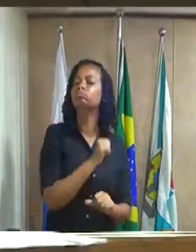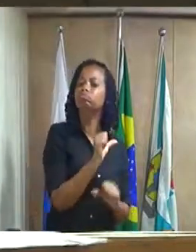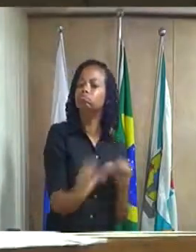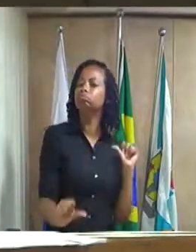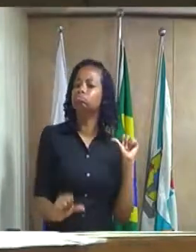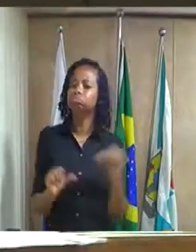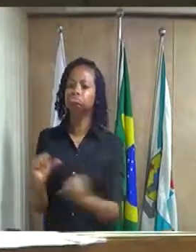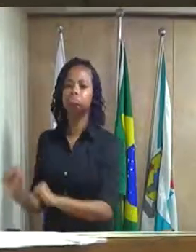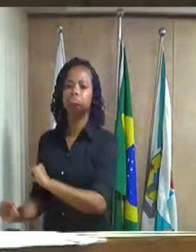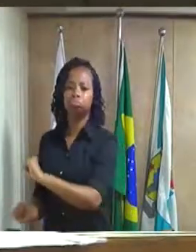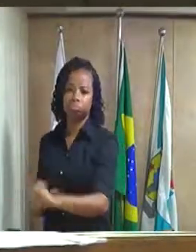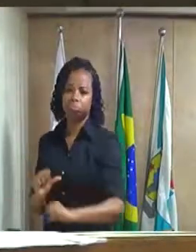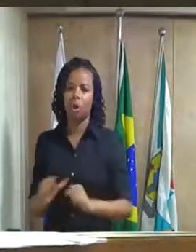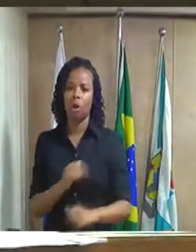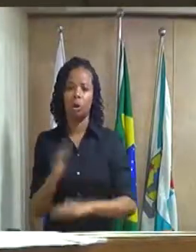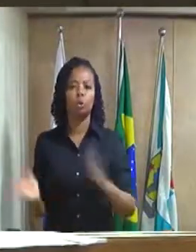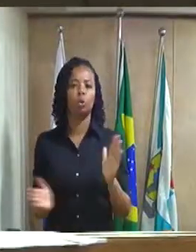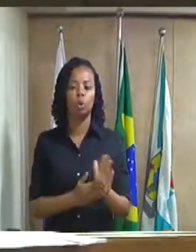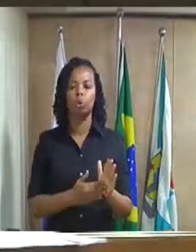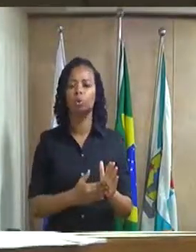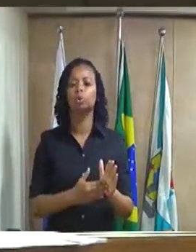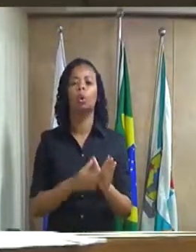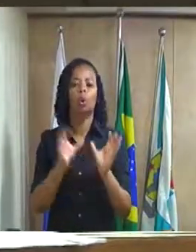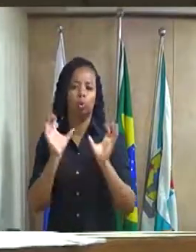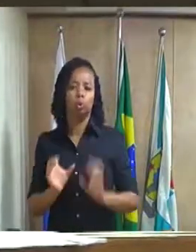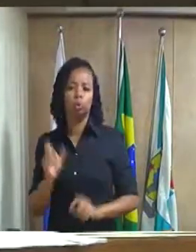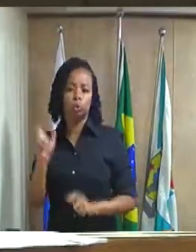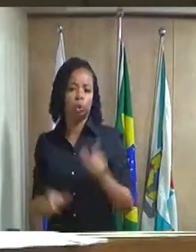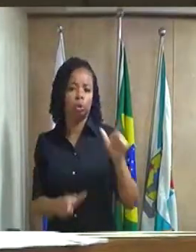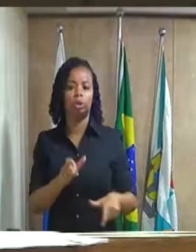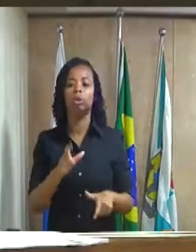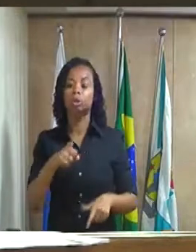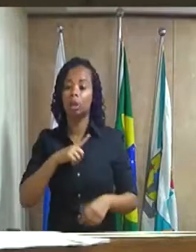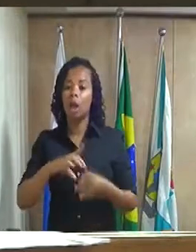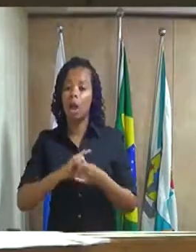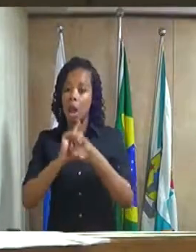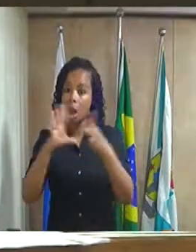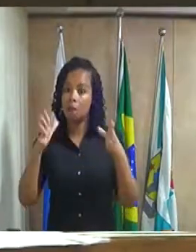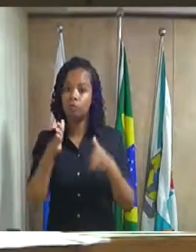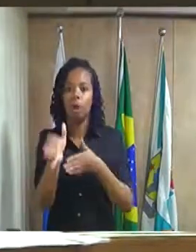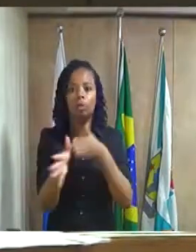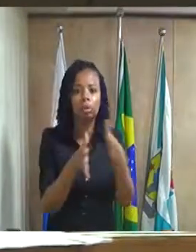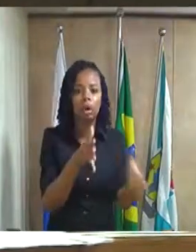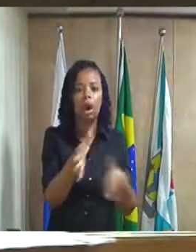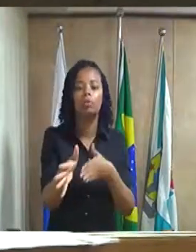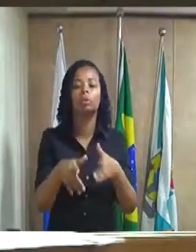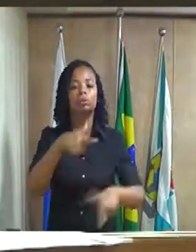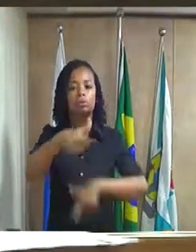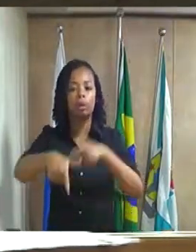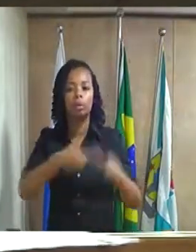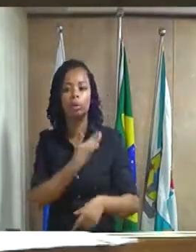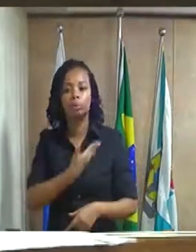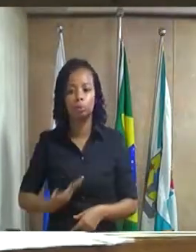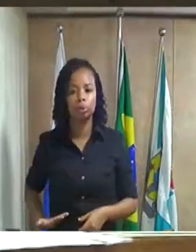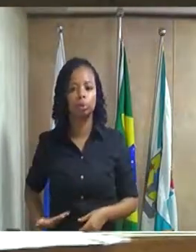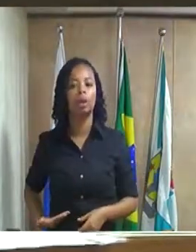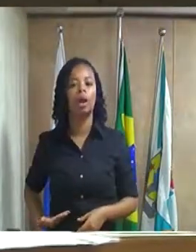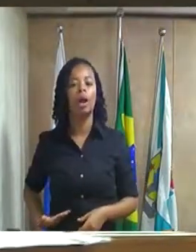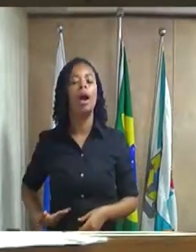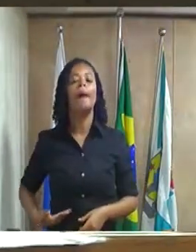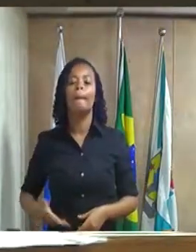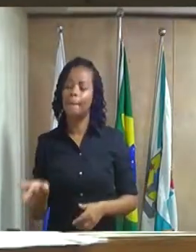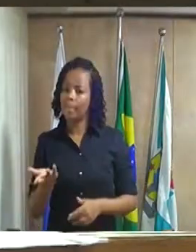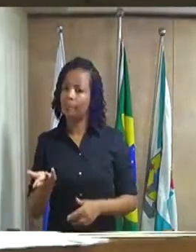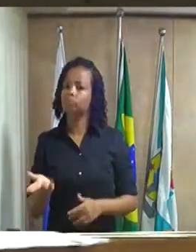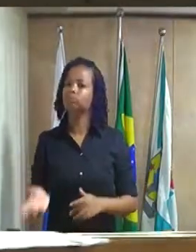que todos os cidadãos tenham livre acesso ao serviço público e isso é uma medida essencial para